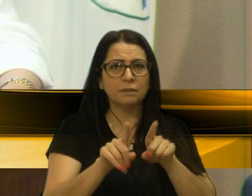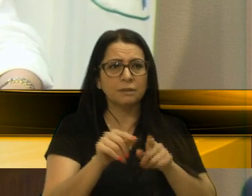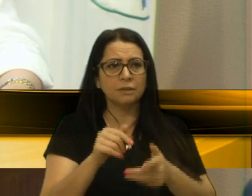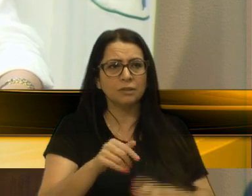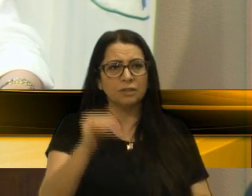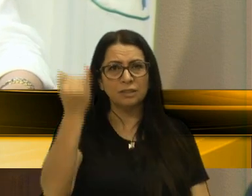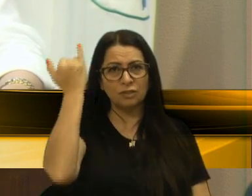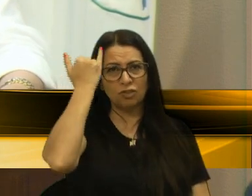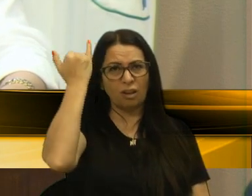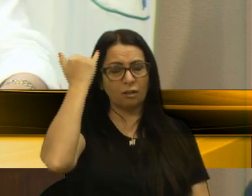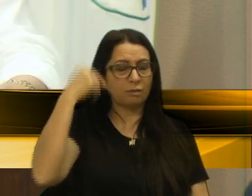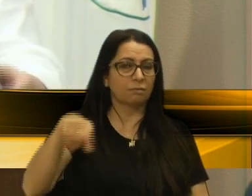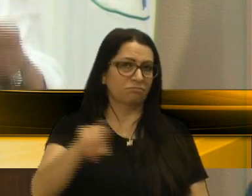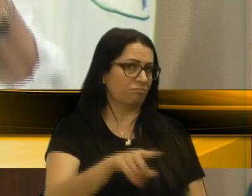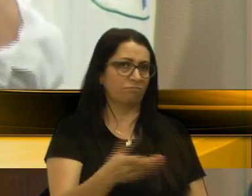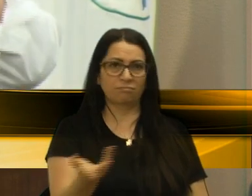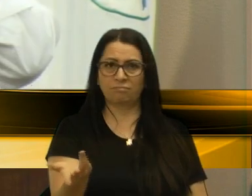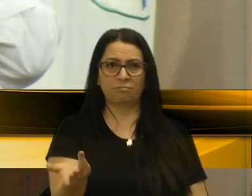Mondadori.